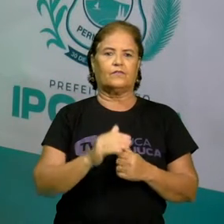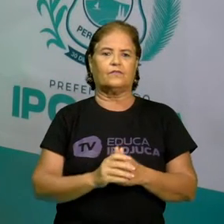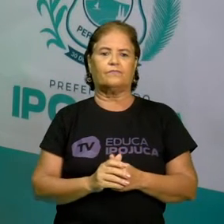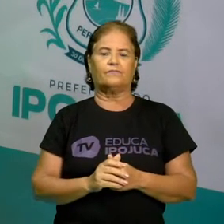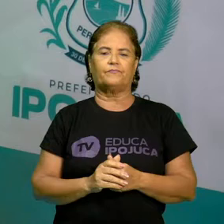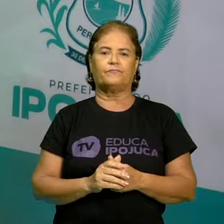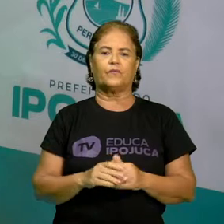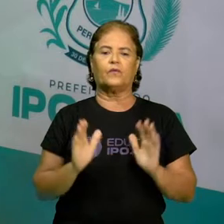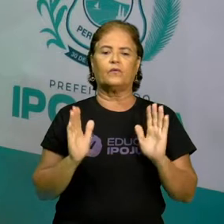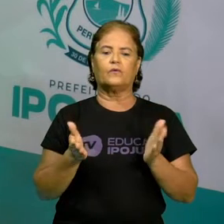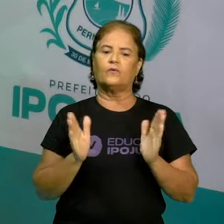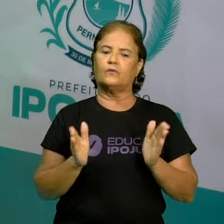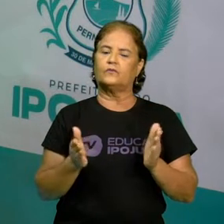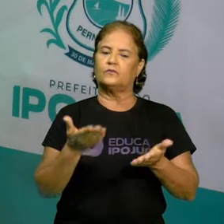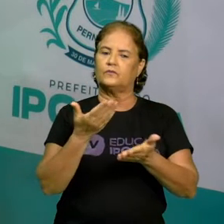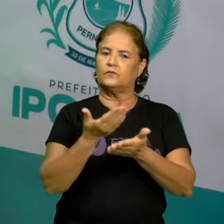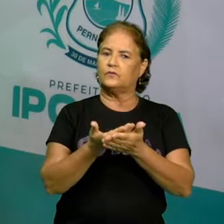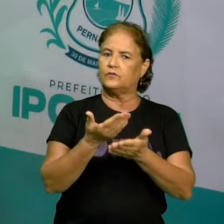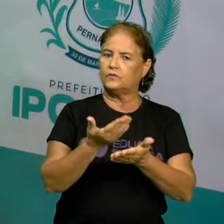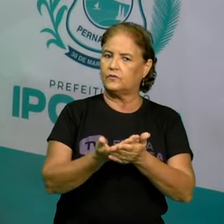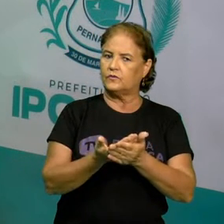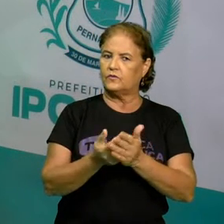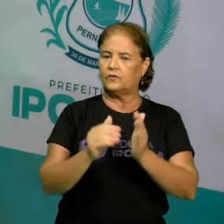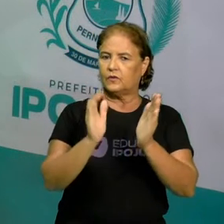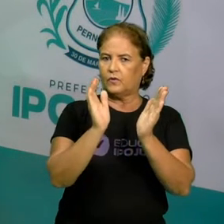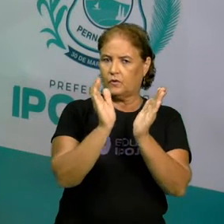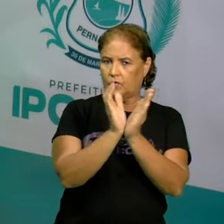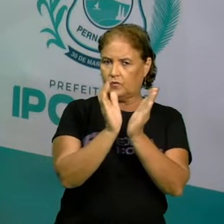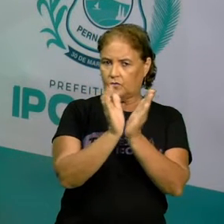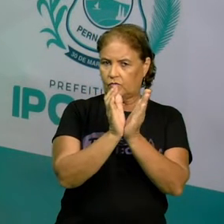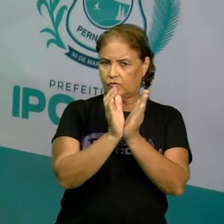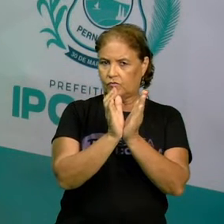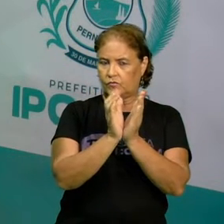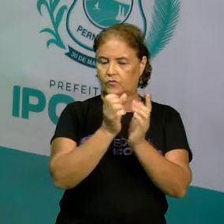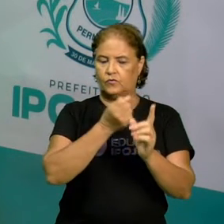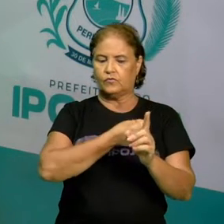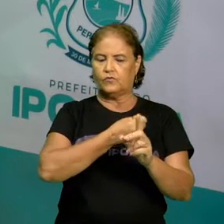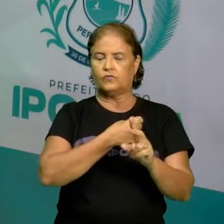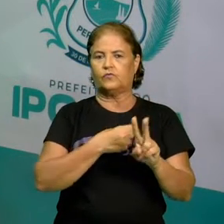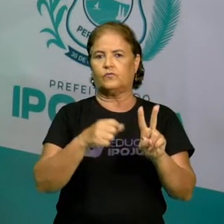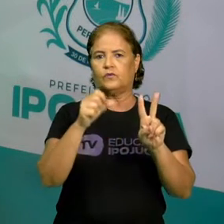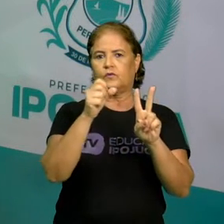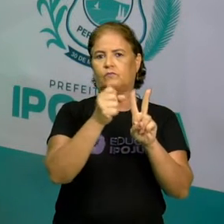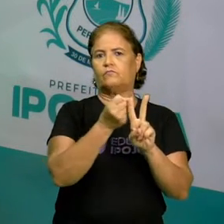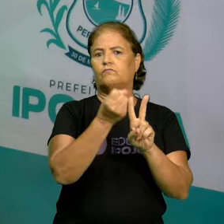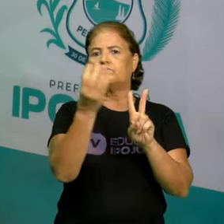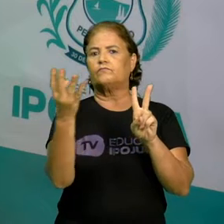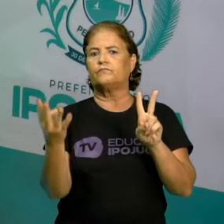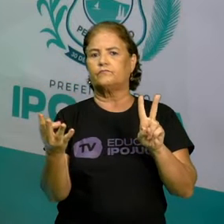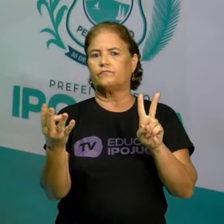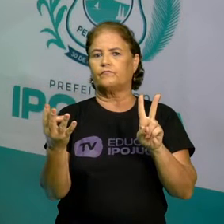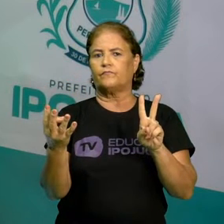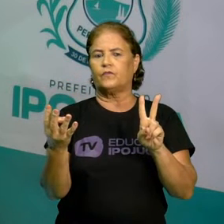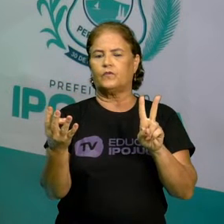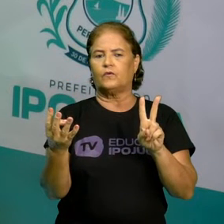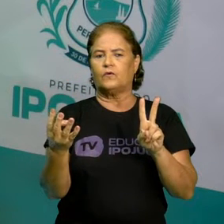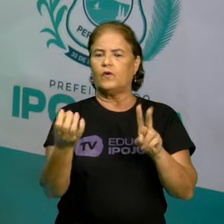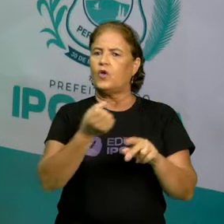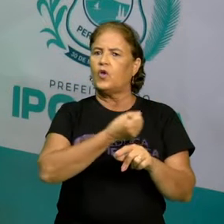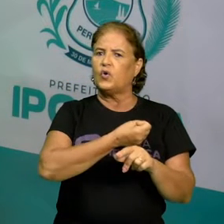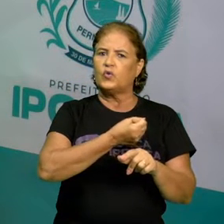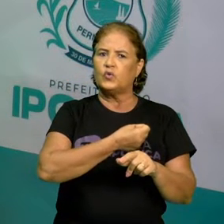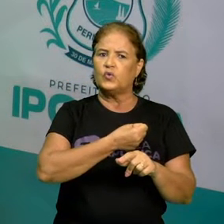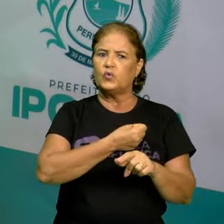Hoje, nós vamos estudar o conjunto dos números irracionais. Calma, não é um número sem razão, não.